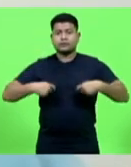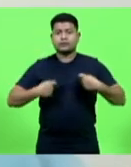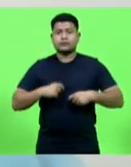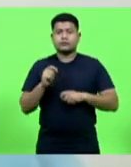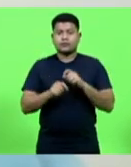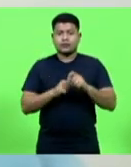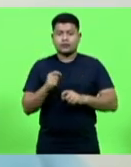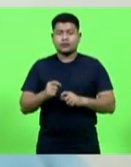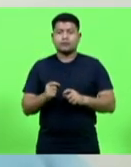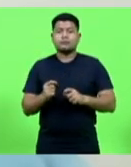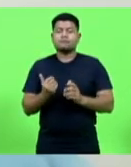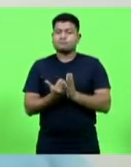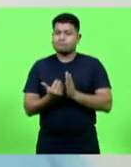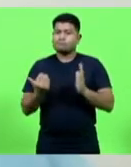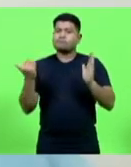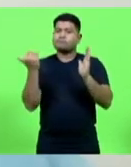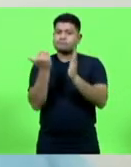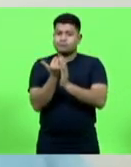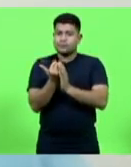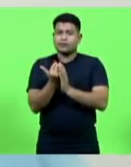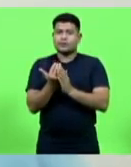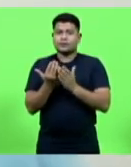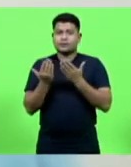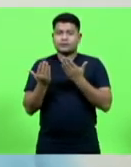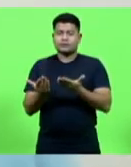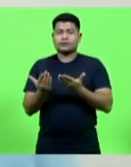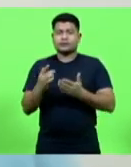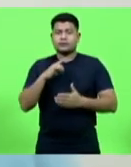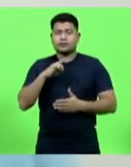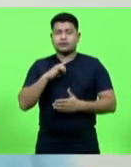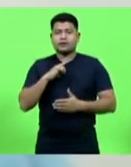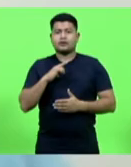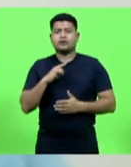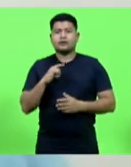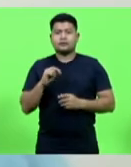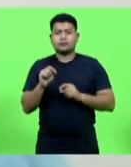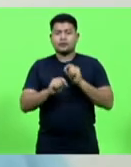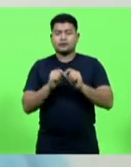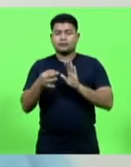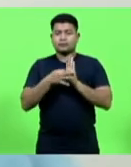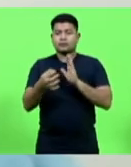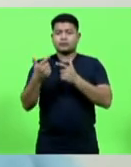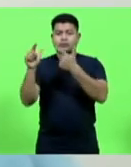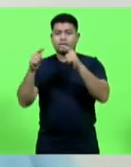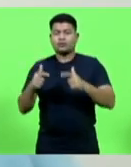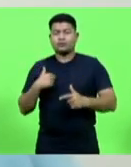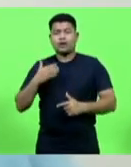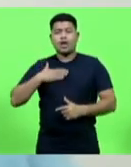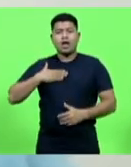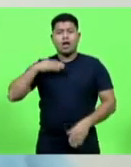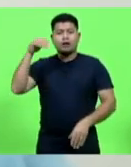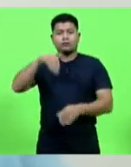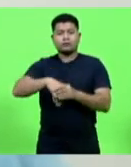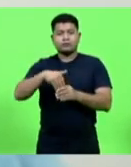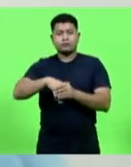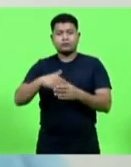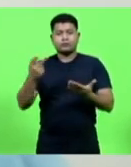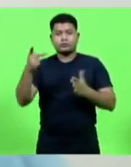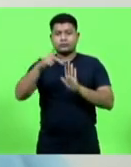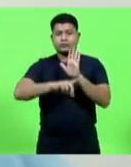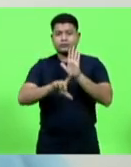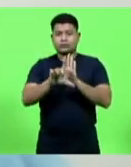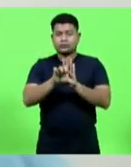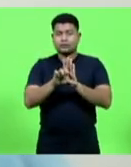manifestações, para que a gente tenha um parecer mais consistente. Então, o meu voto nesse projeto de lei